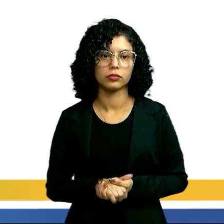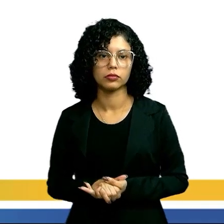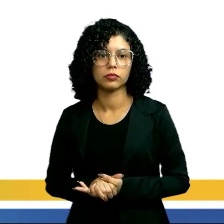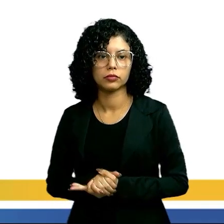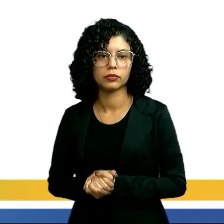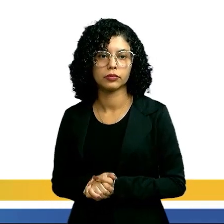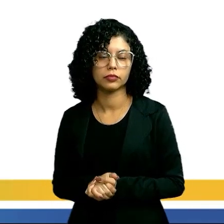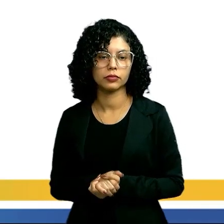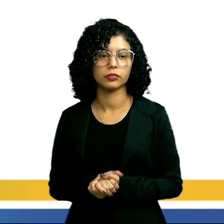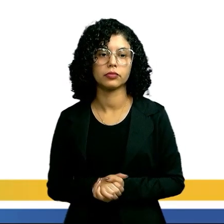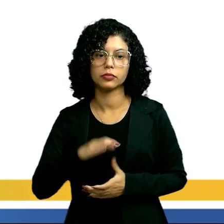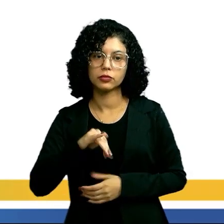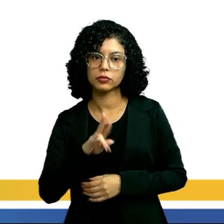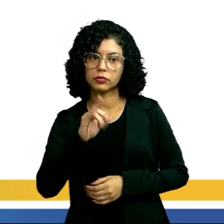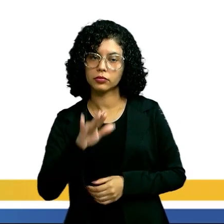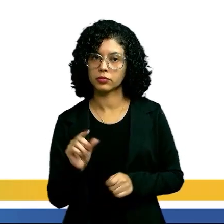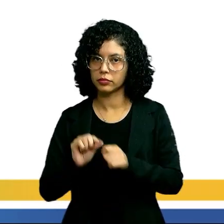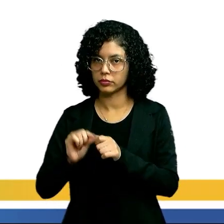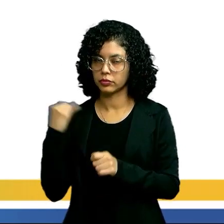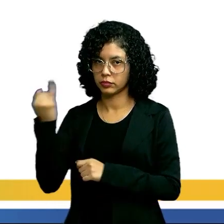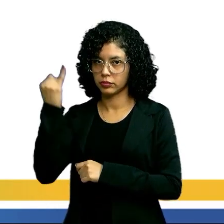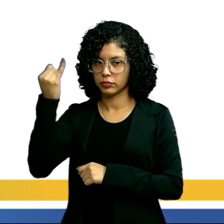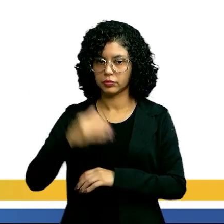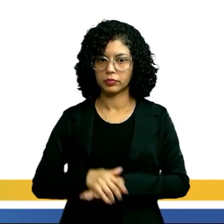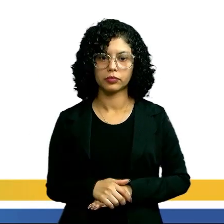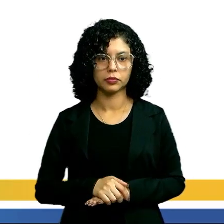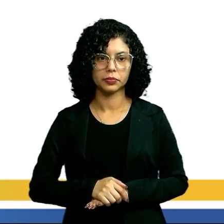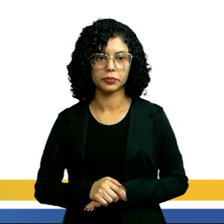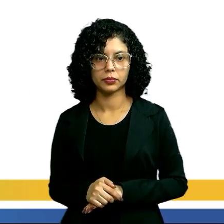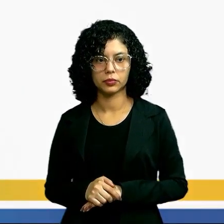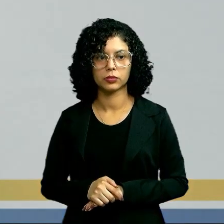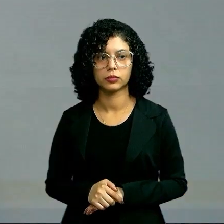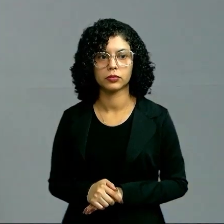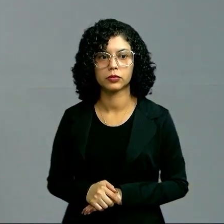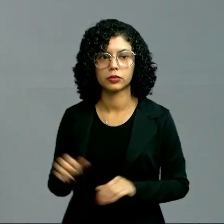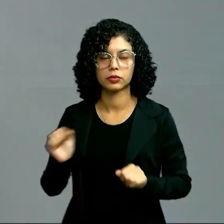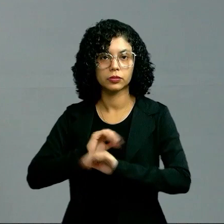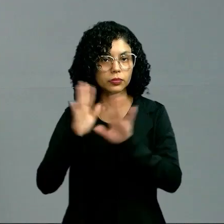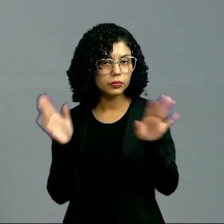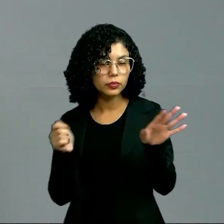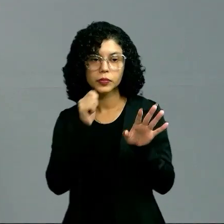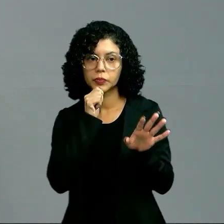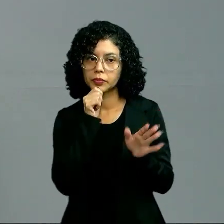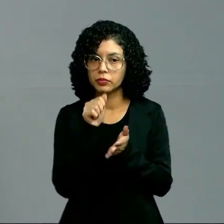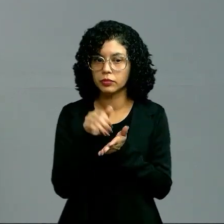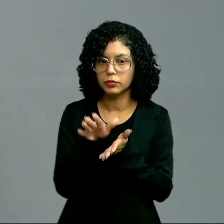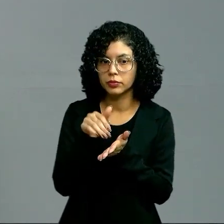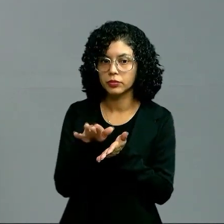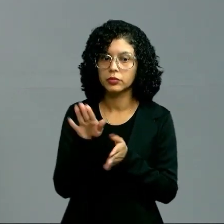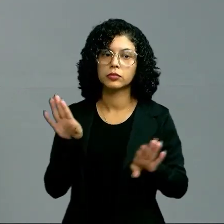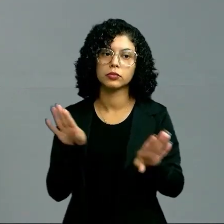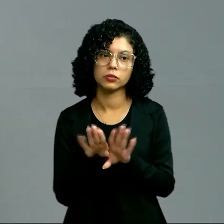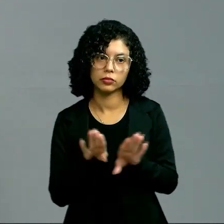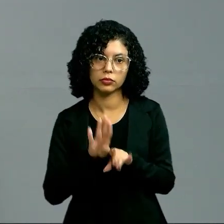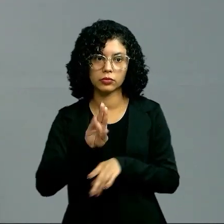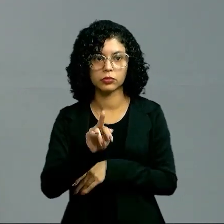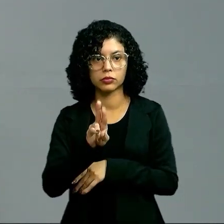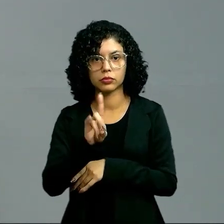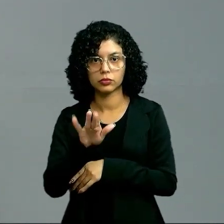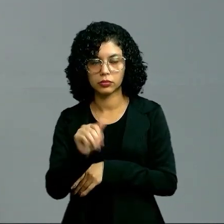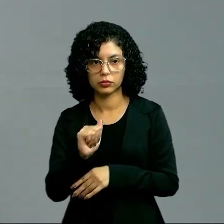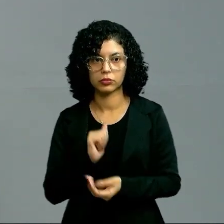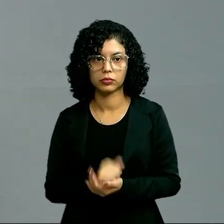Então, o túbulo de malpige, ele faz essa função. Tá certo? Inclusive, pessoal, eles vão eliminar ureia,